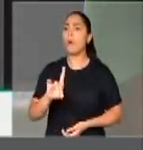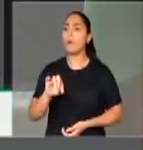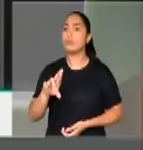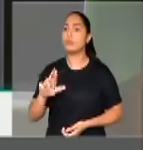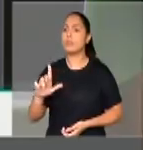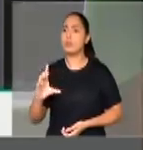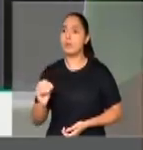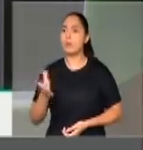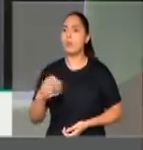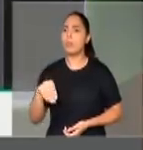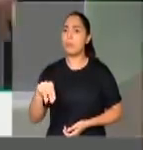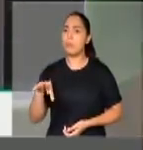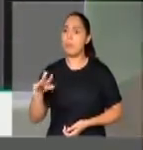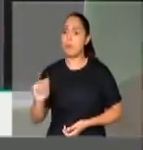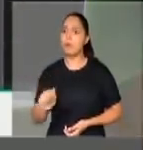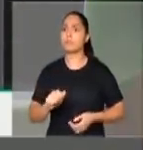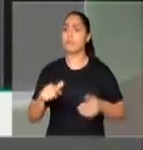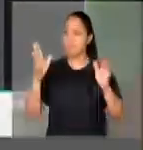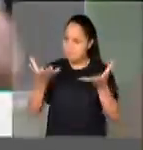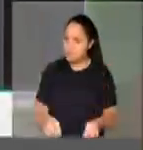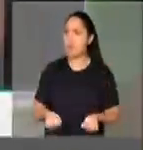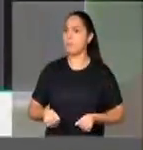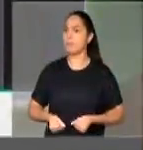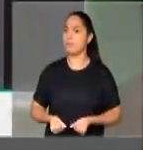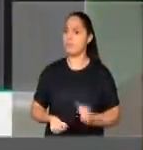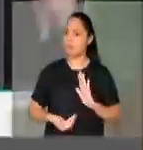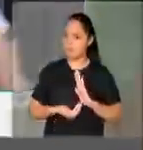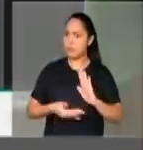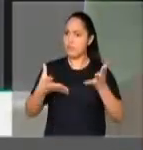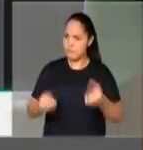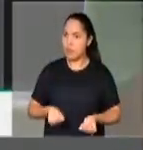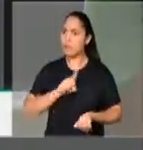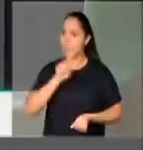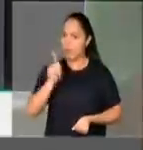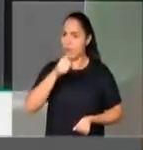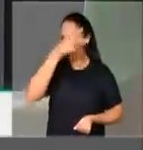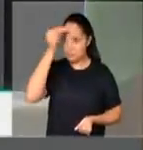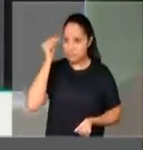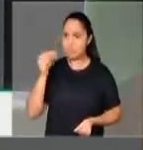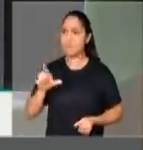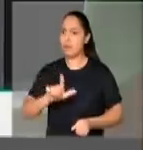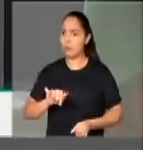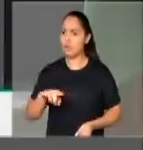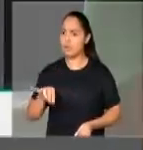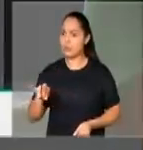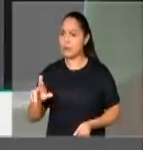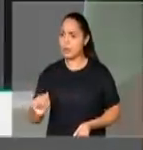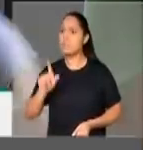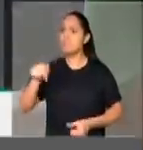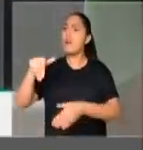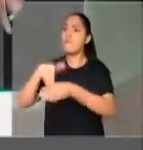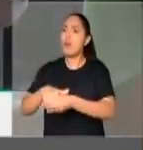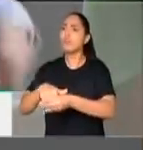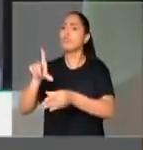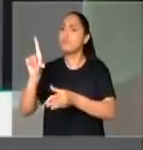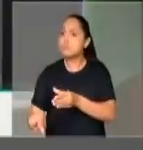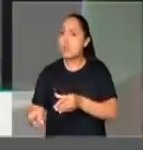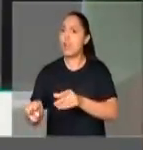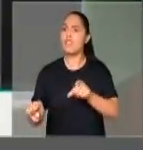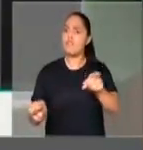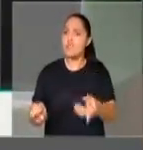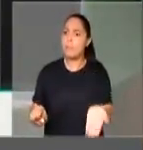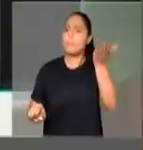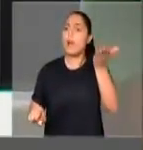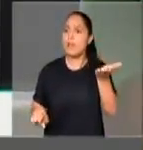Mora, vamos disputar a eleição em você em Londrina, se eu fizer menos voto que